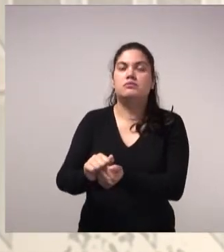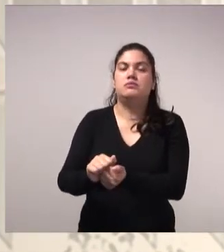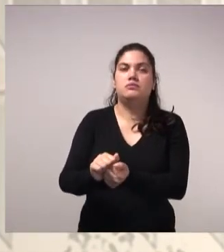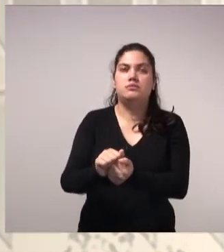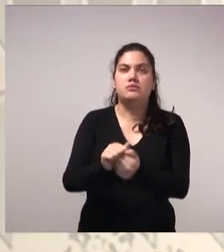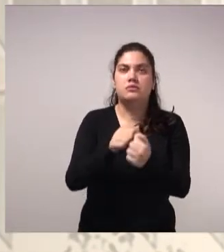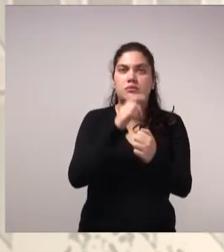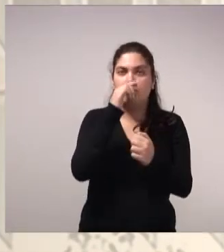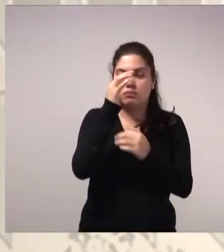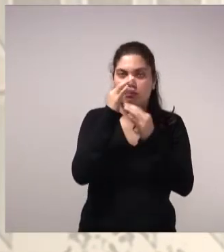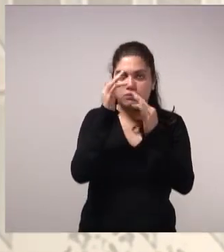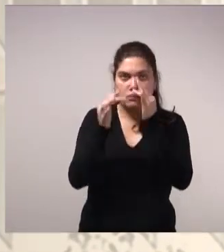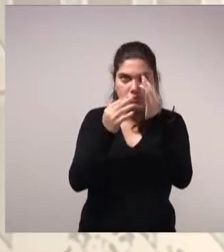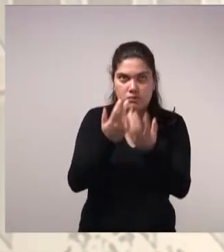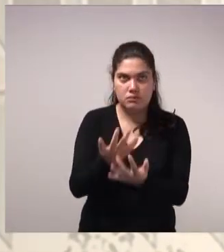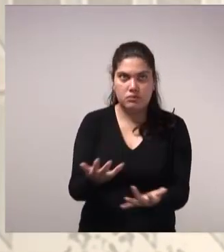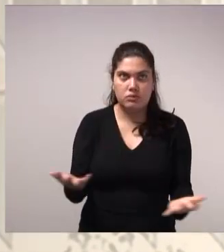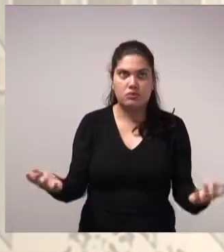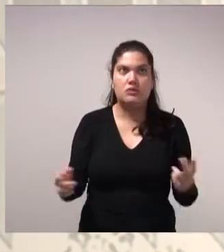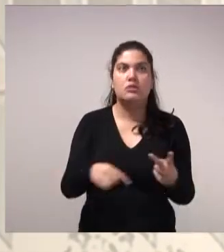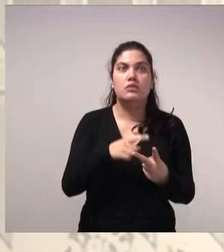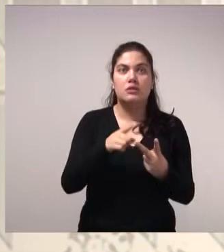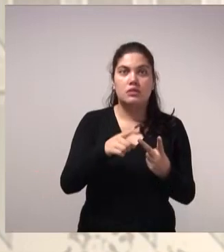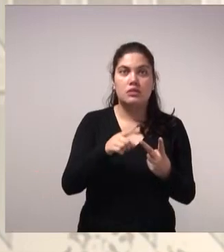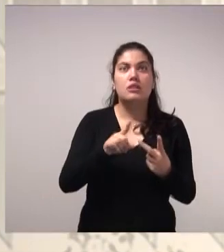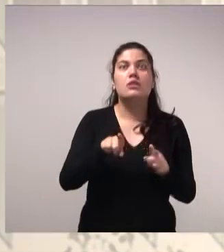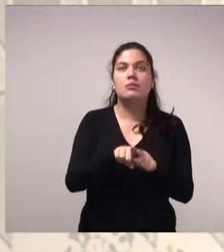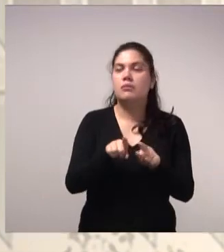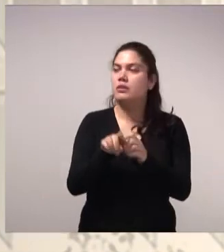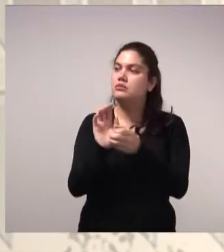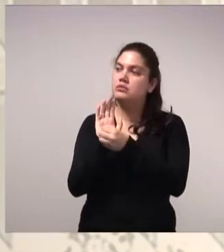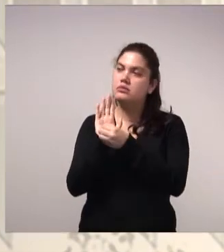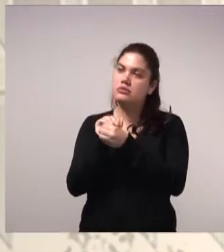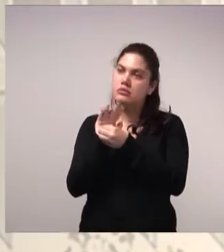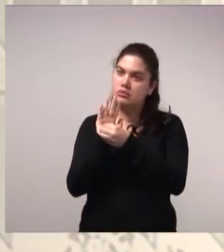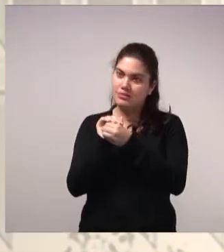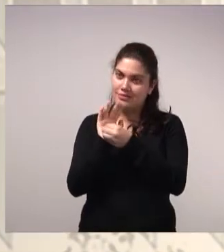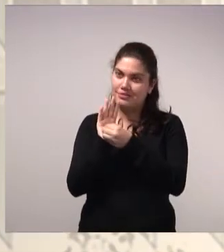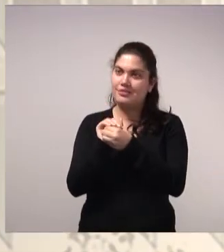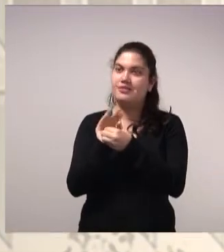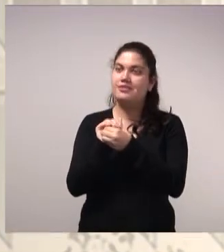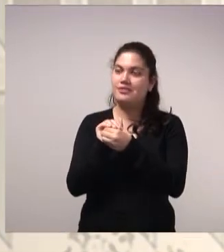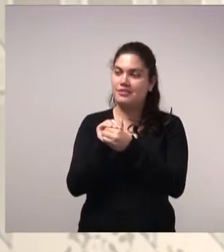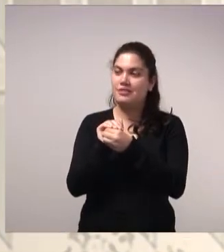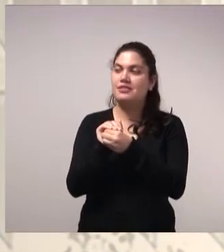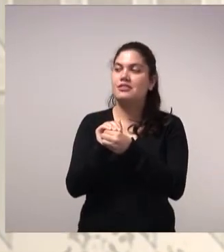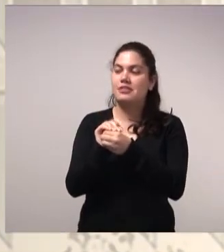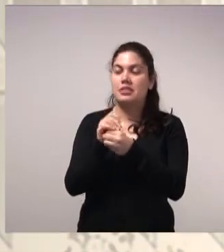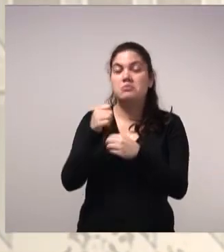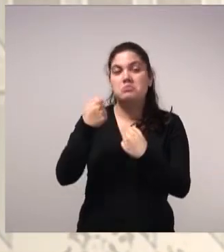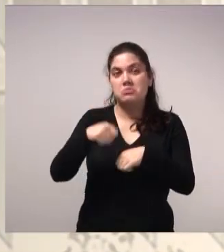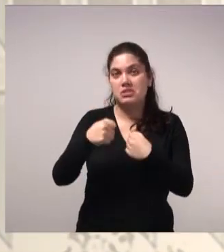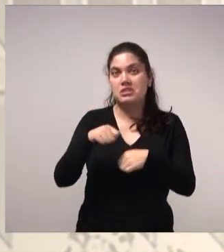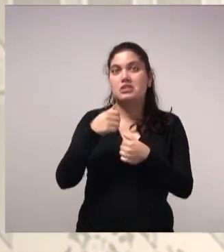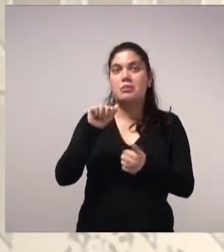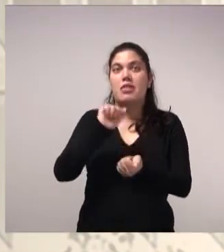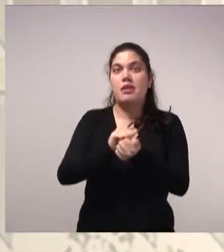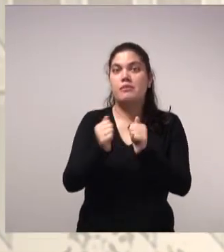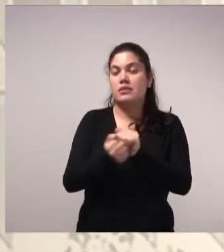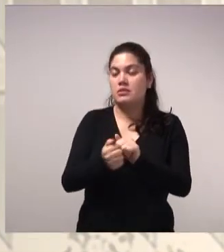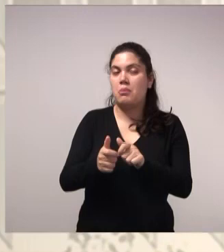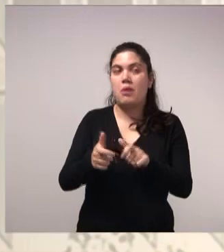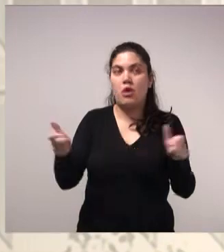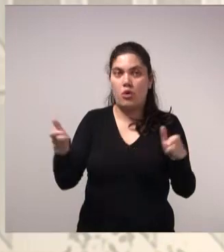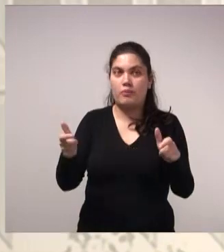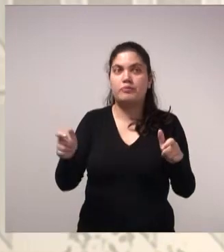Demanda dois, além da torneira de jardim, o uso na descarga sanitária. Já exige aí uma adaptação predial um pouco maior.